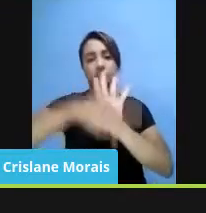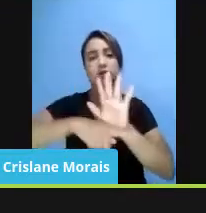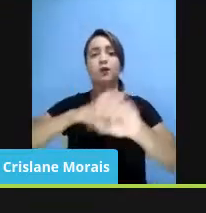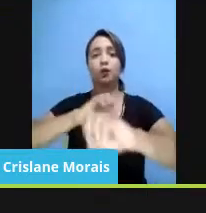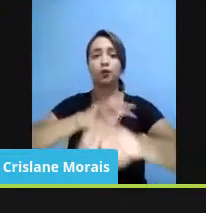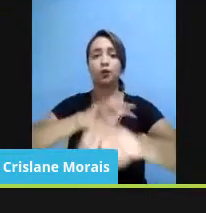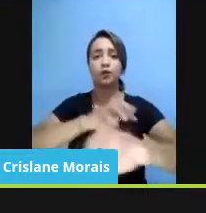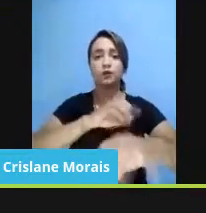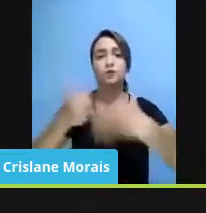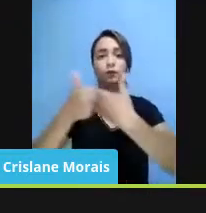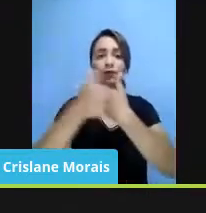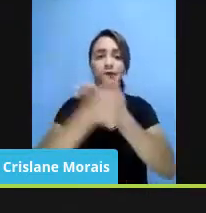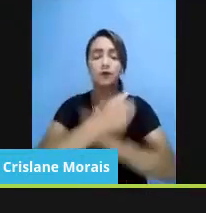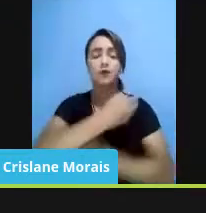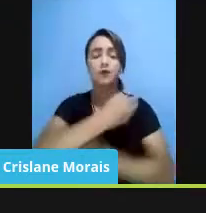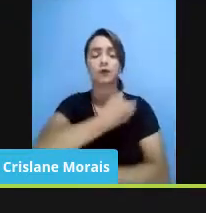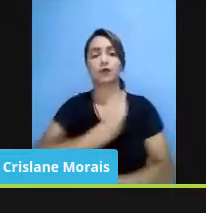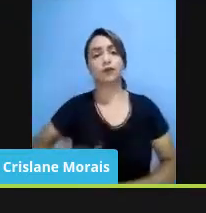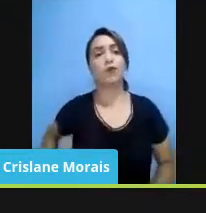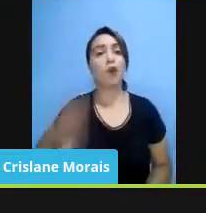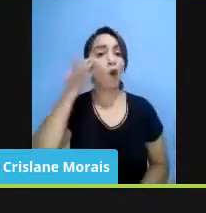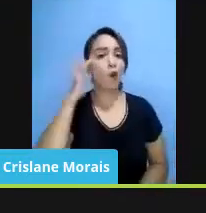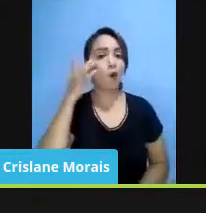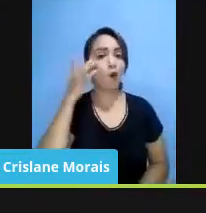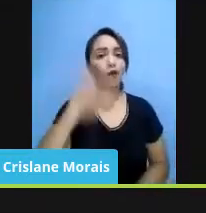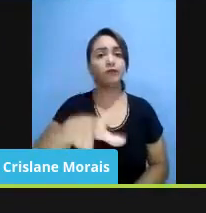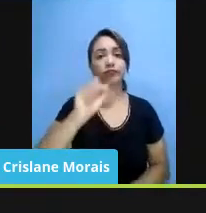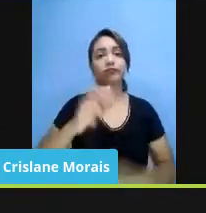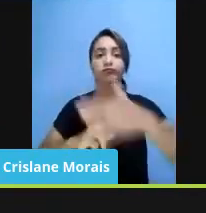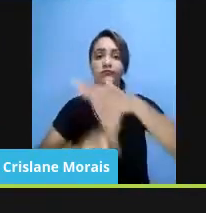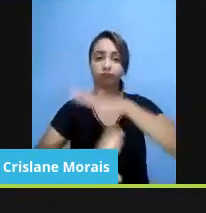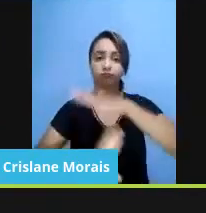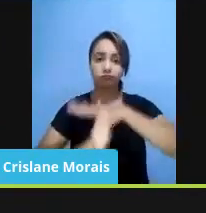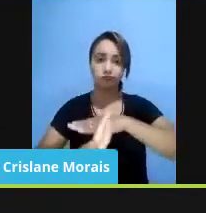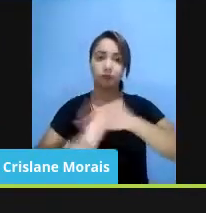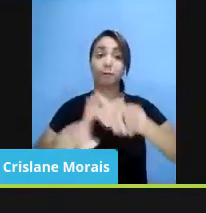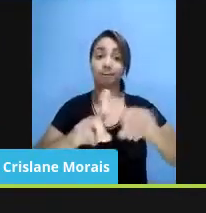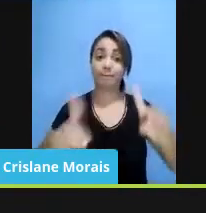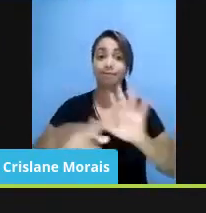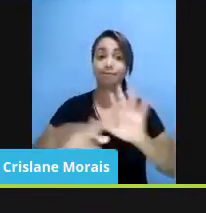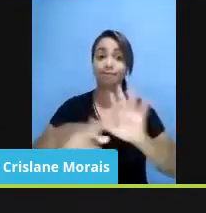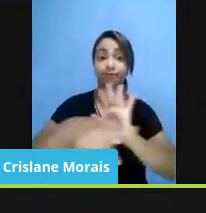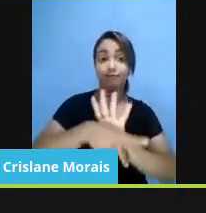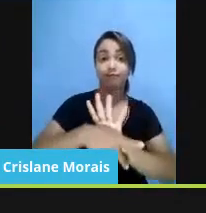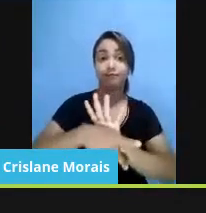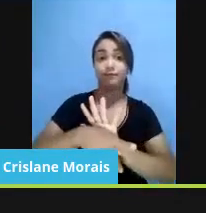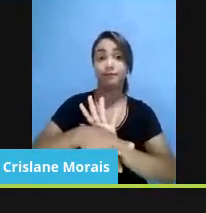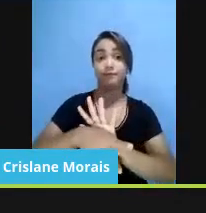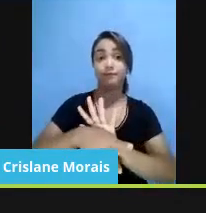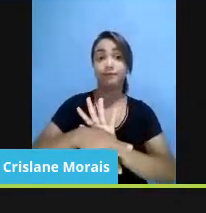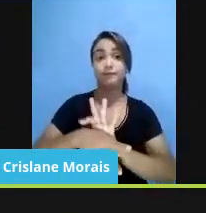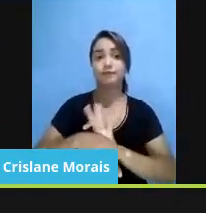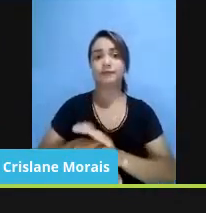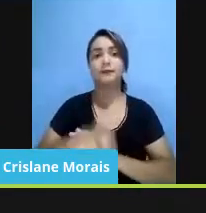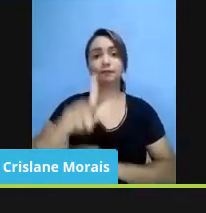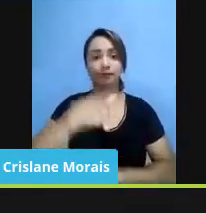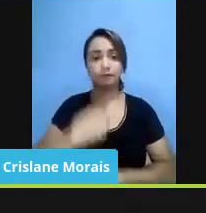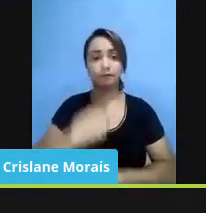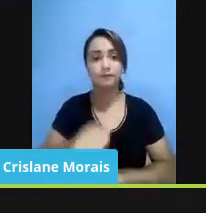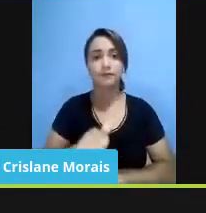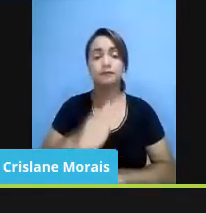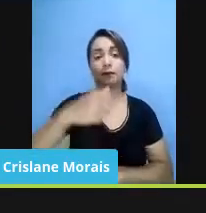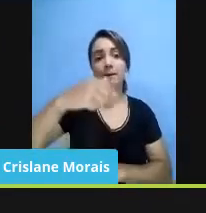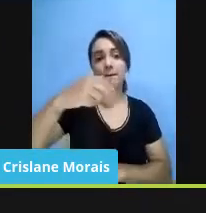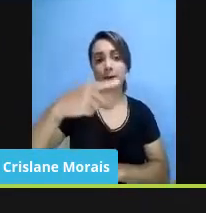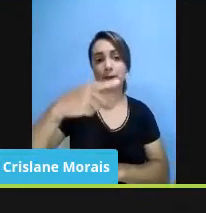governo. Eu acho que a escolha do reitor está aí. Mas, especificamente em relação a isso, a PFDC fez uma